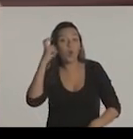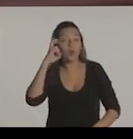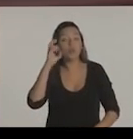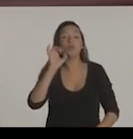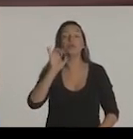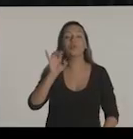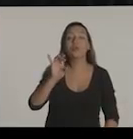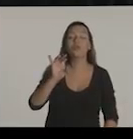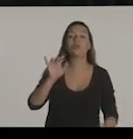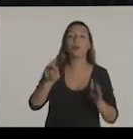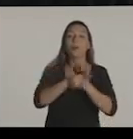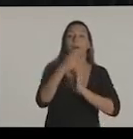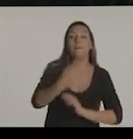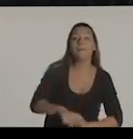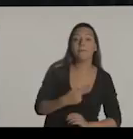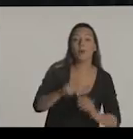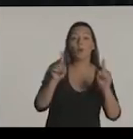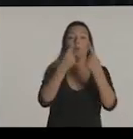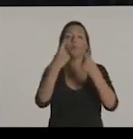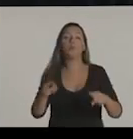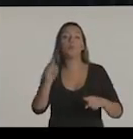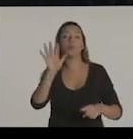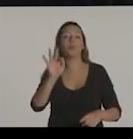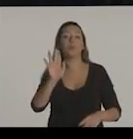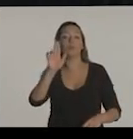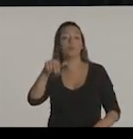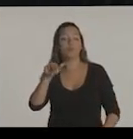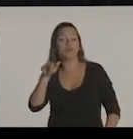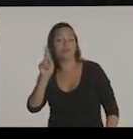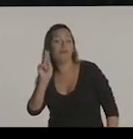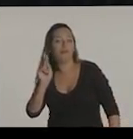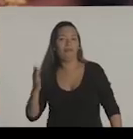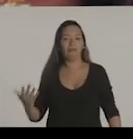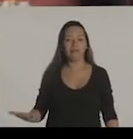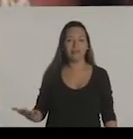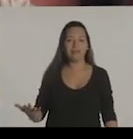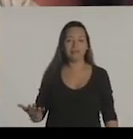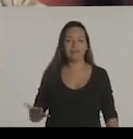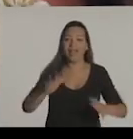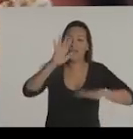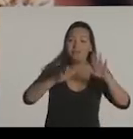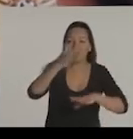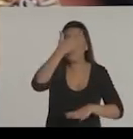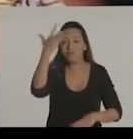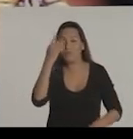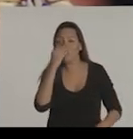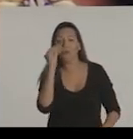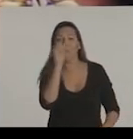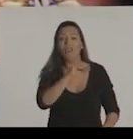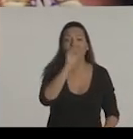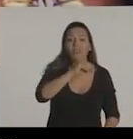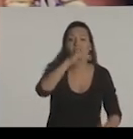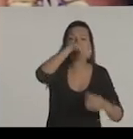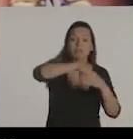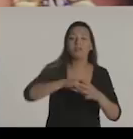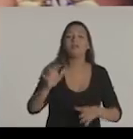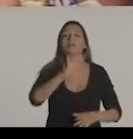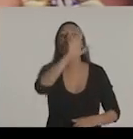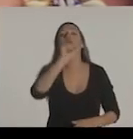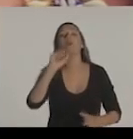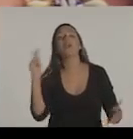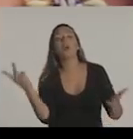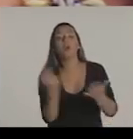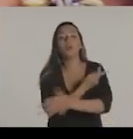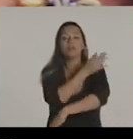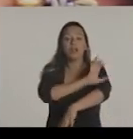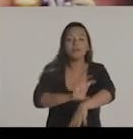relação à cultura, né? Tem várias coisas, movimentos culturais dentro da comunidade e que são totalmente desvalorizáveis, né? E as pessoas não têm